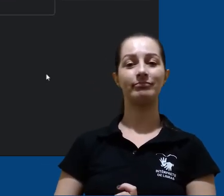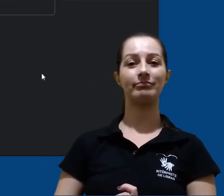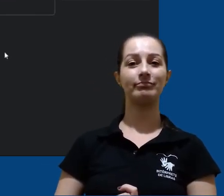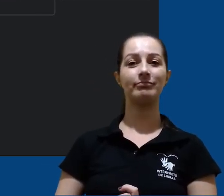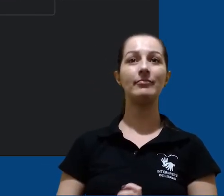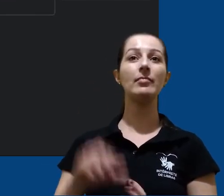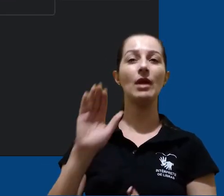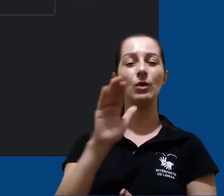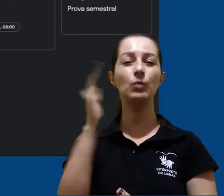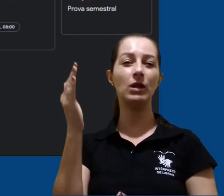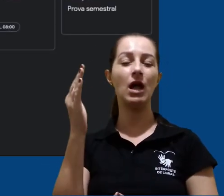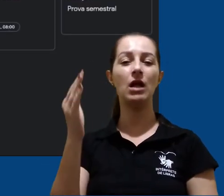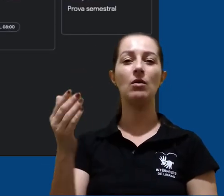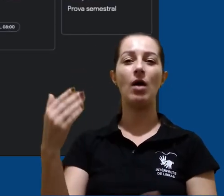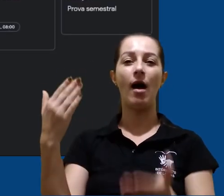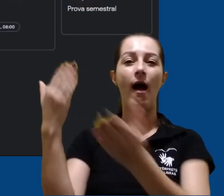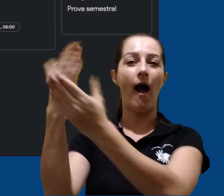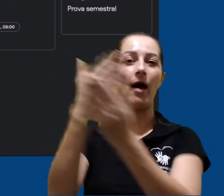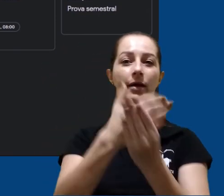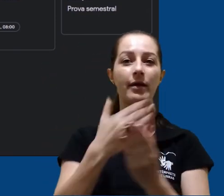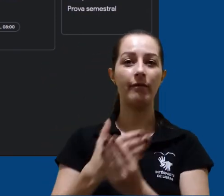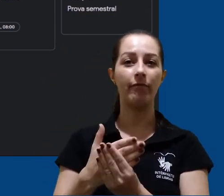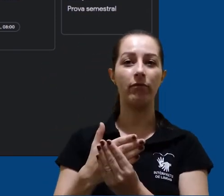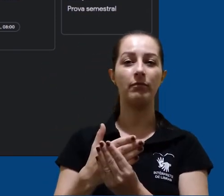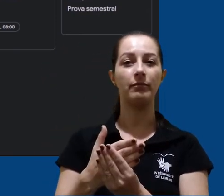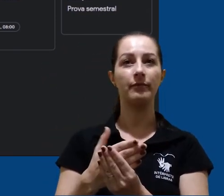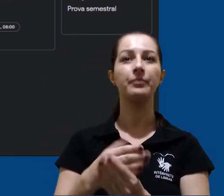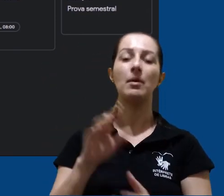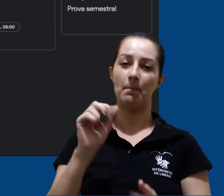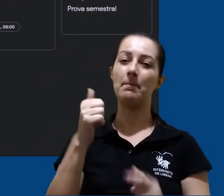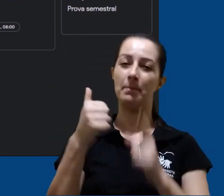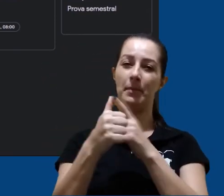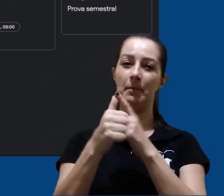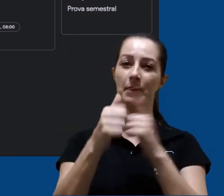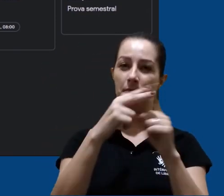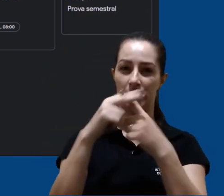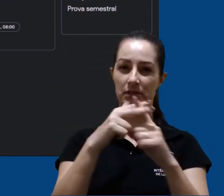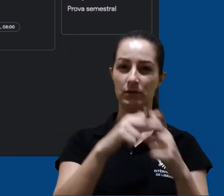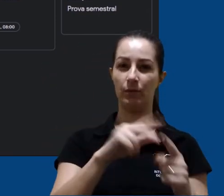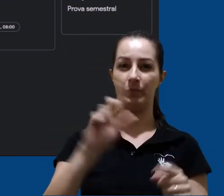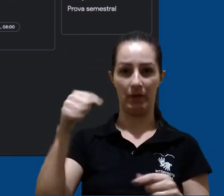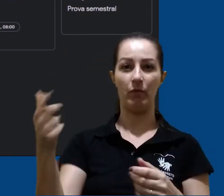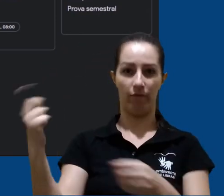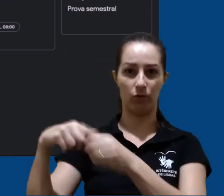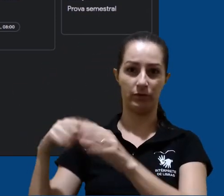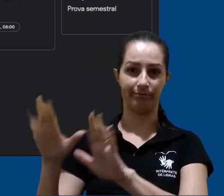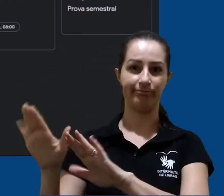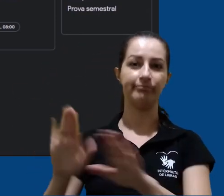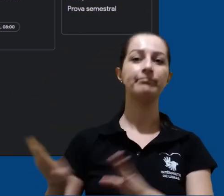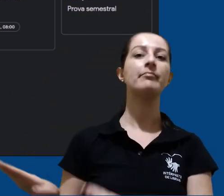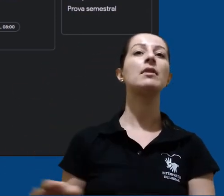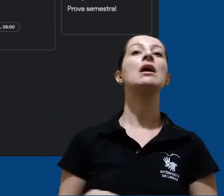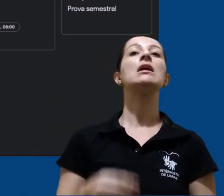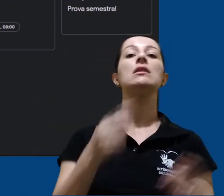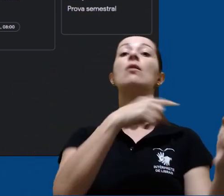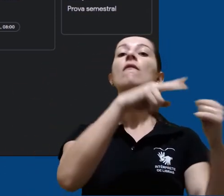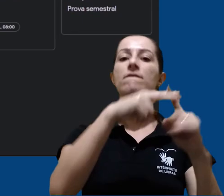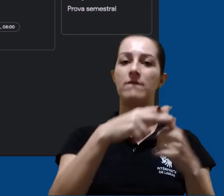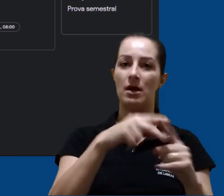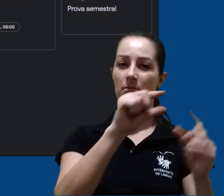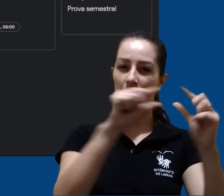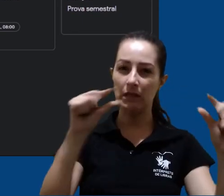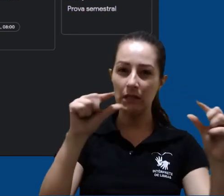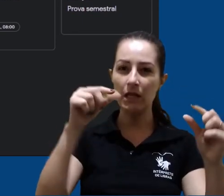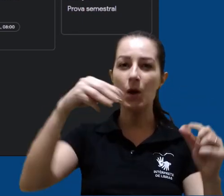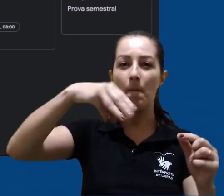O ícone seguinte é o de arquivar. Vamos terminar essa parte da edição e logo mais voltamos nele. Seguindo pela barra de ferramentas, então,